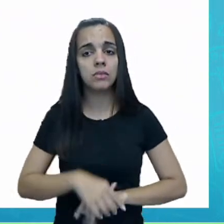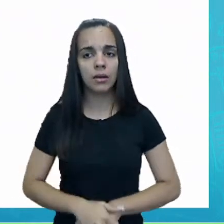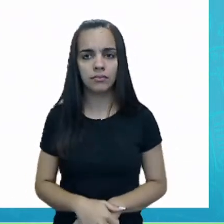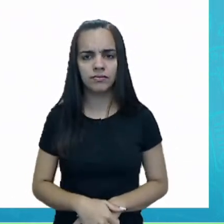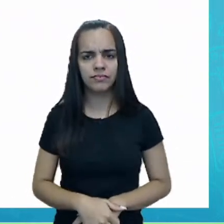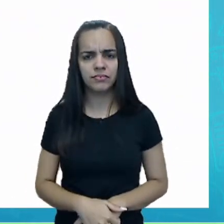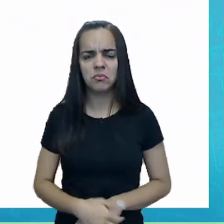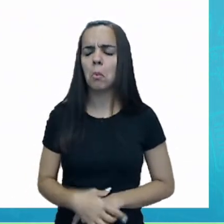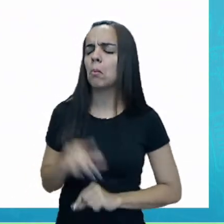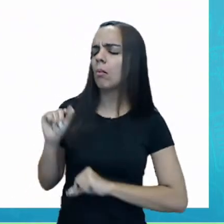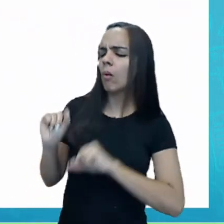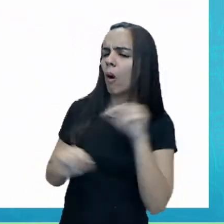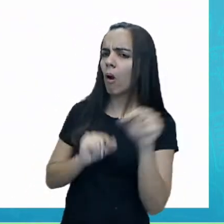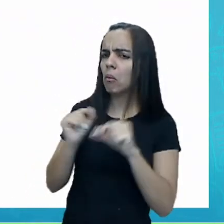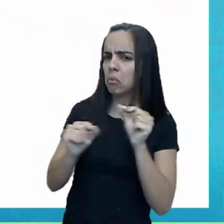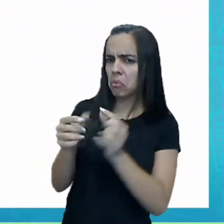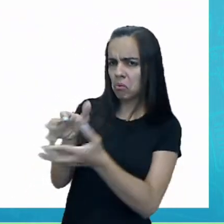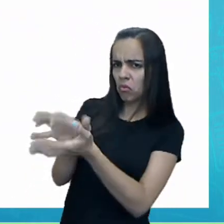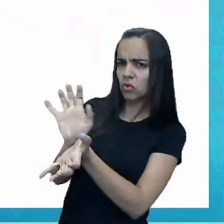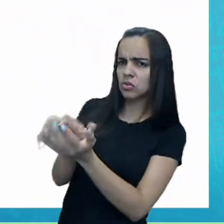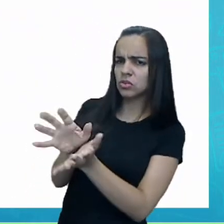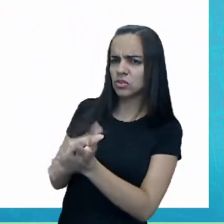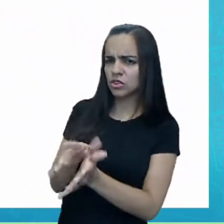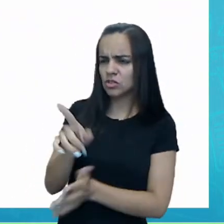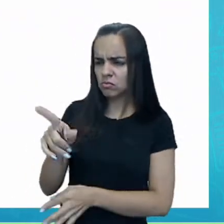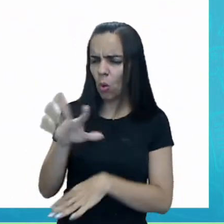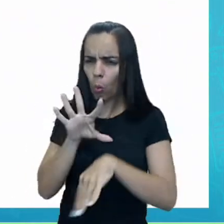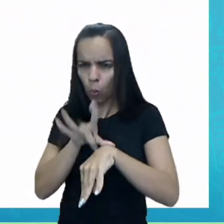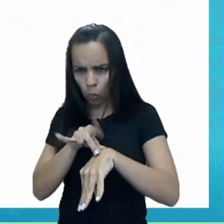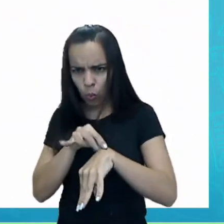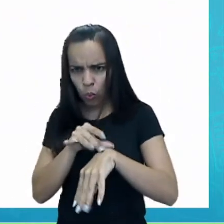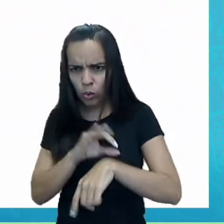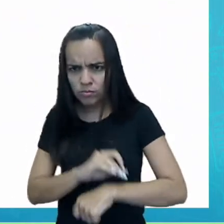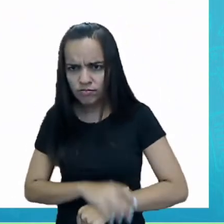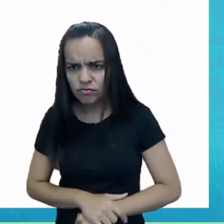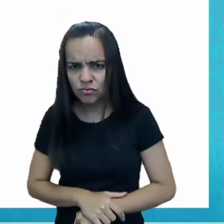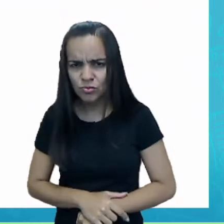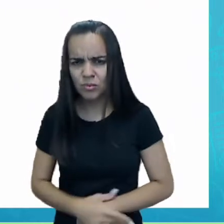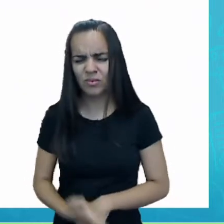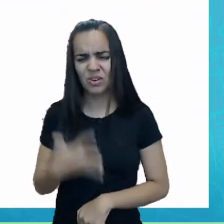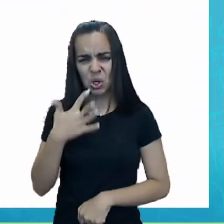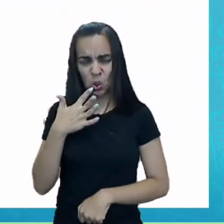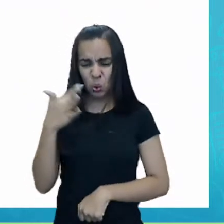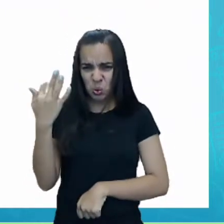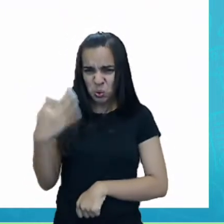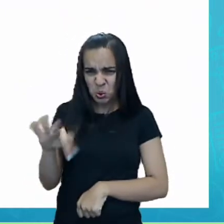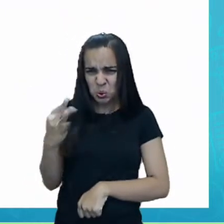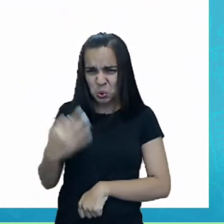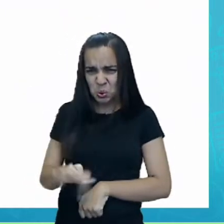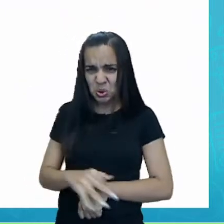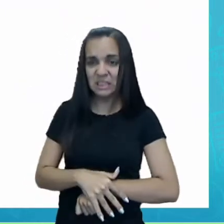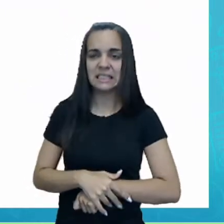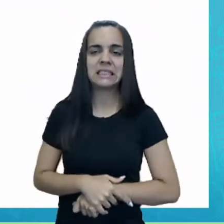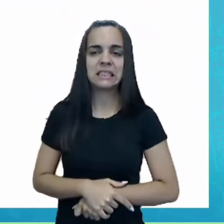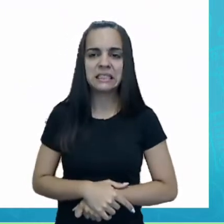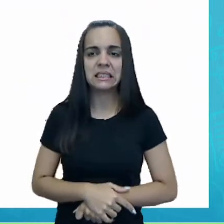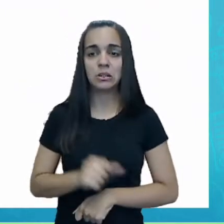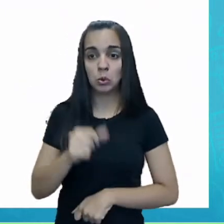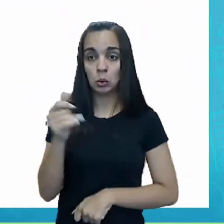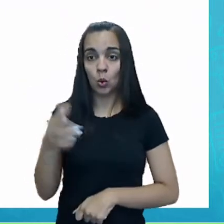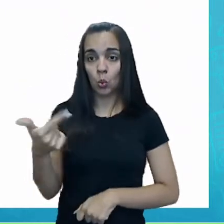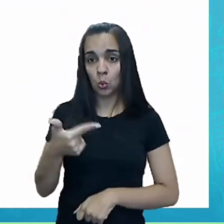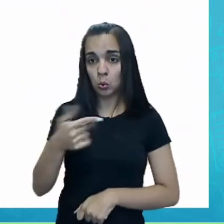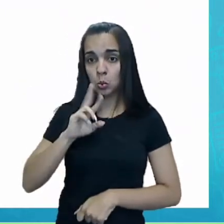O que foi, jacaré? Está doente? Dó de dente, disse o segundo. Eu